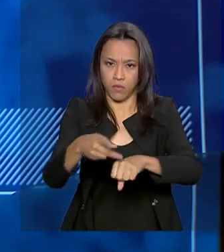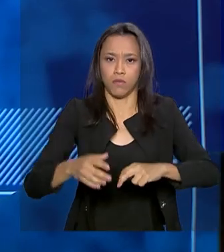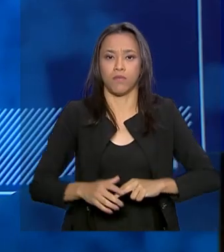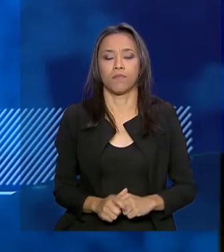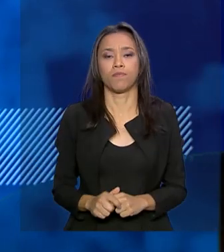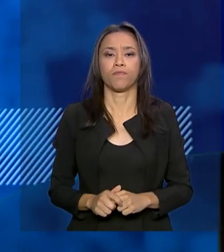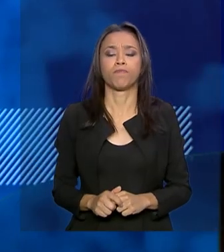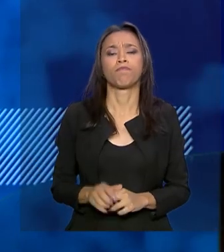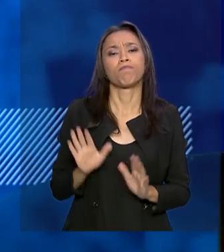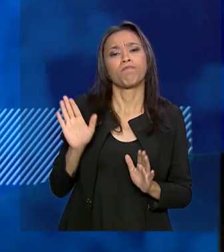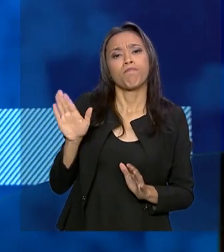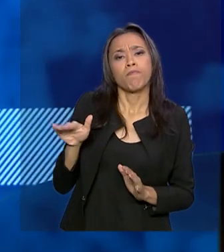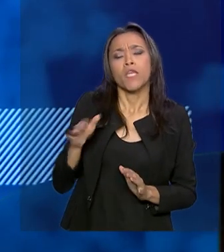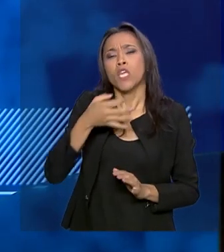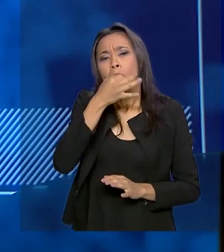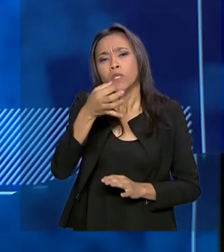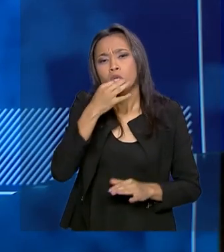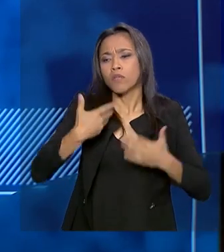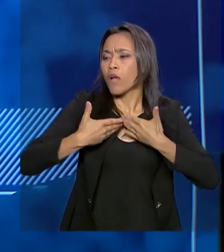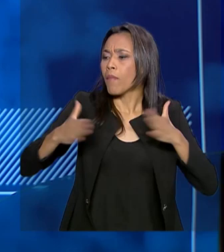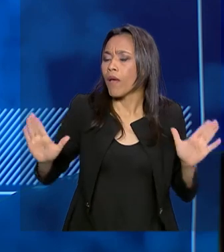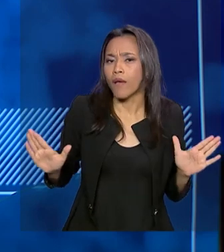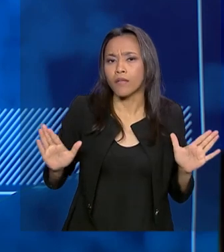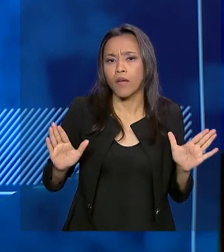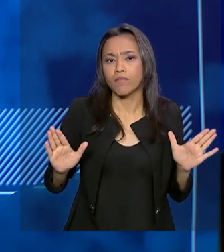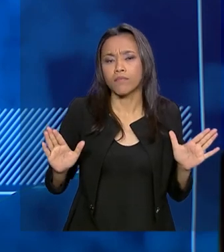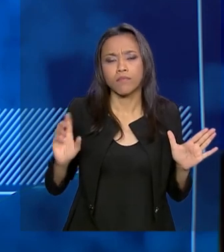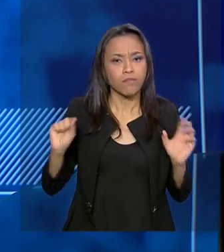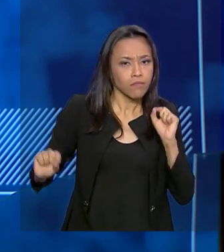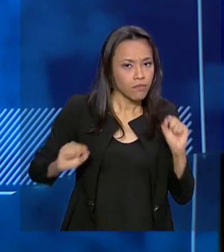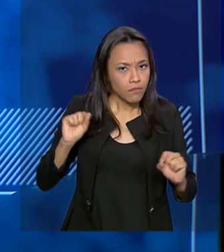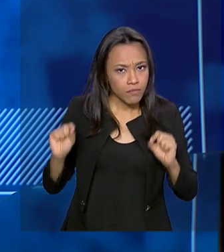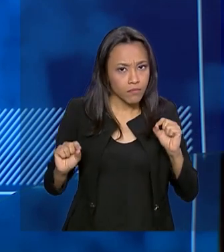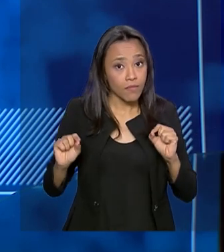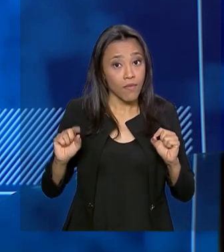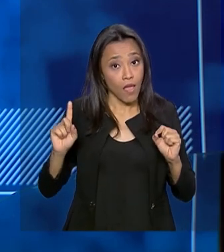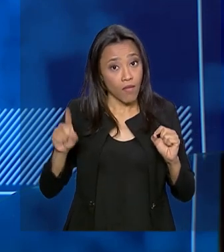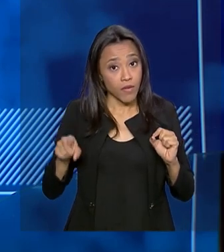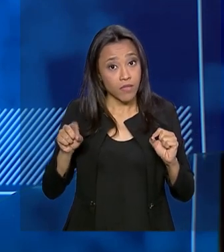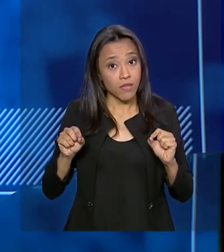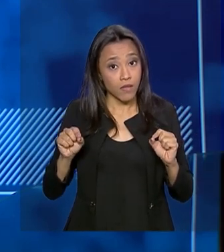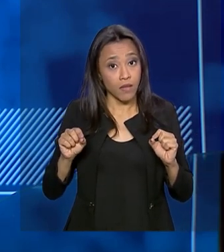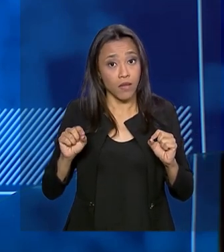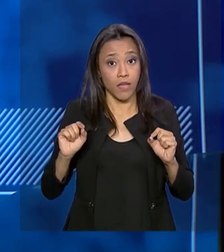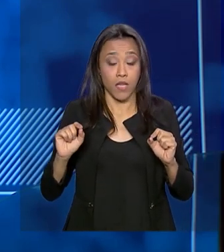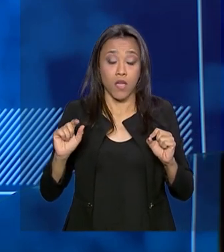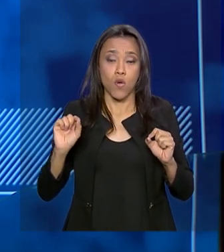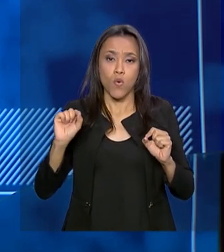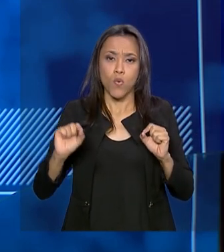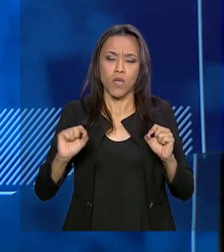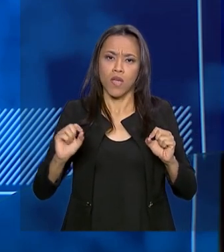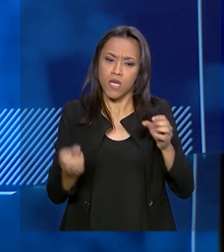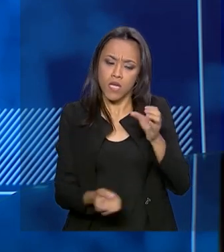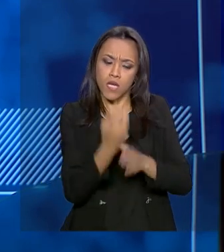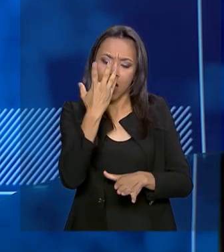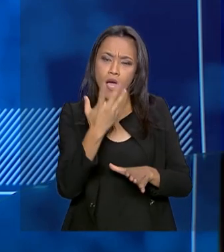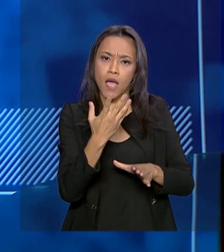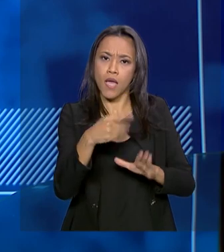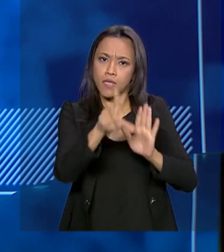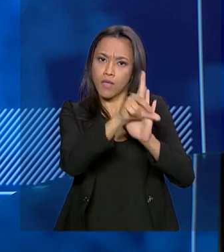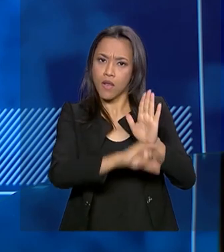E a consulta pública? A consulta pública vai ser condensada e vai formar esse instrumento legislativo?